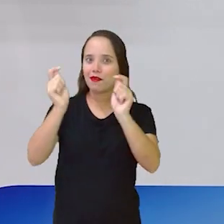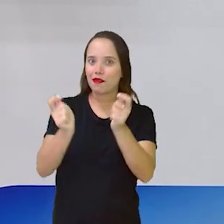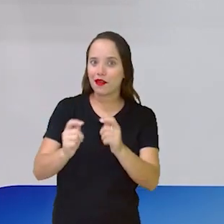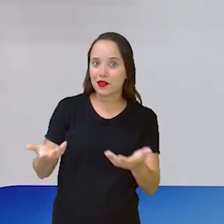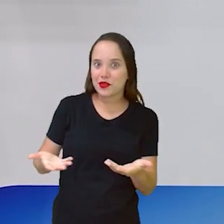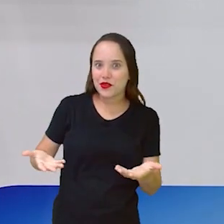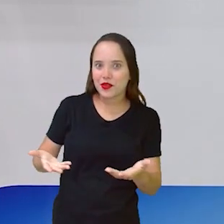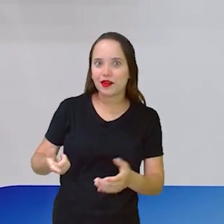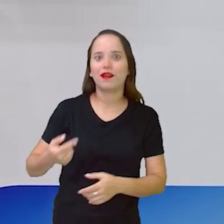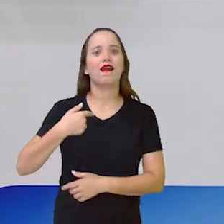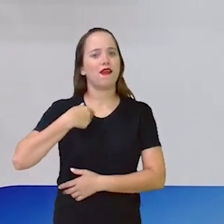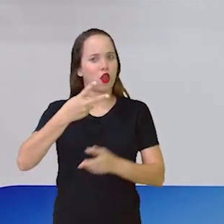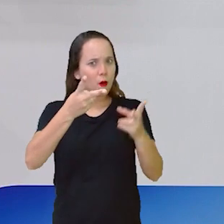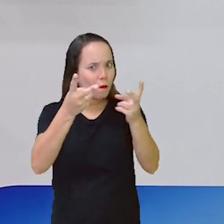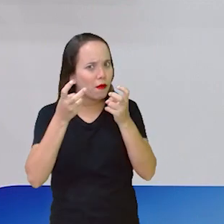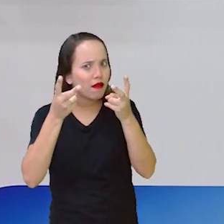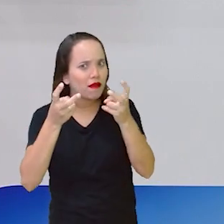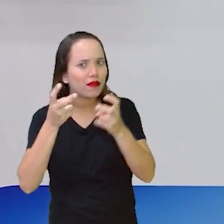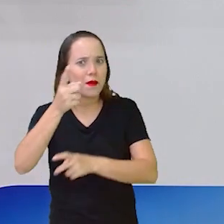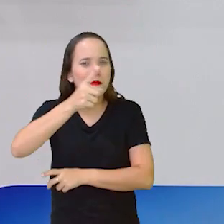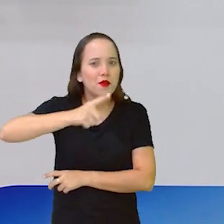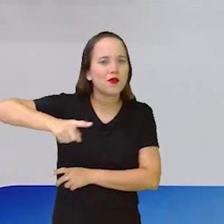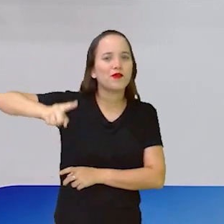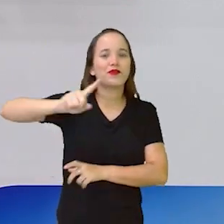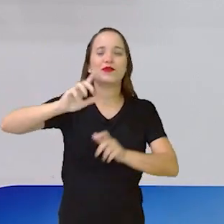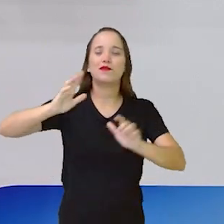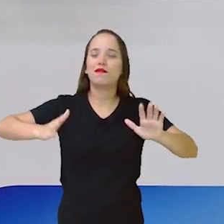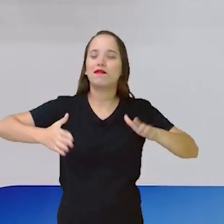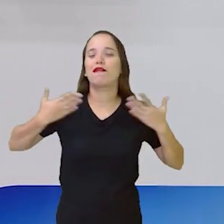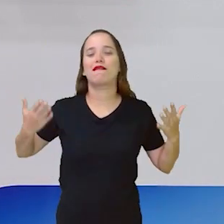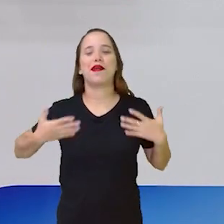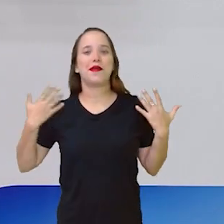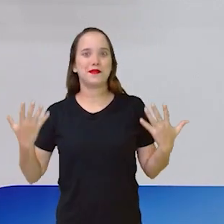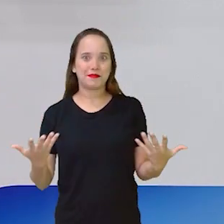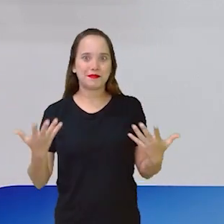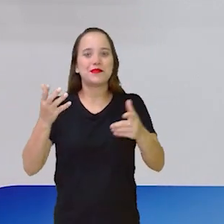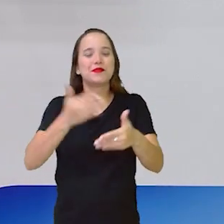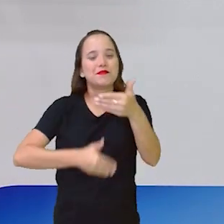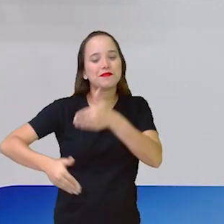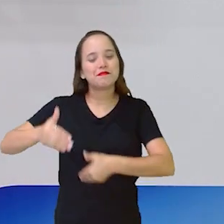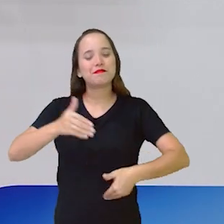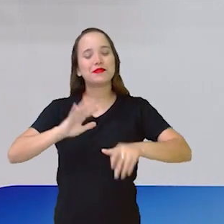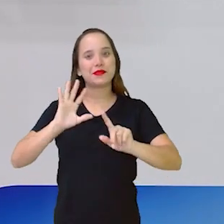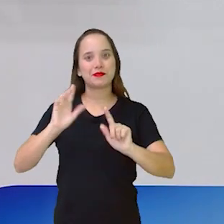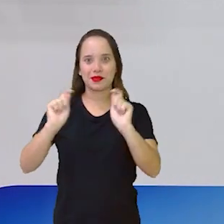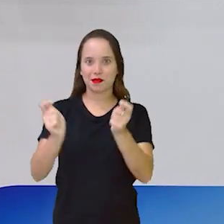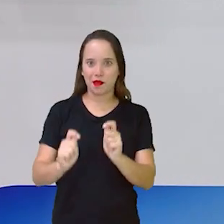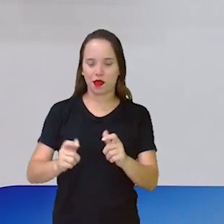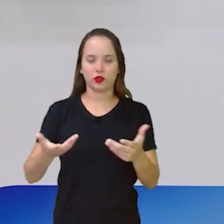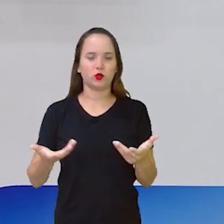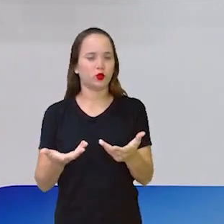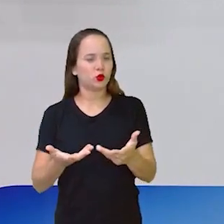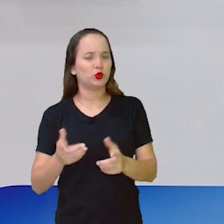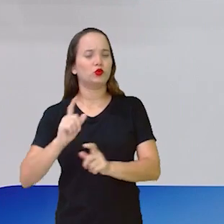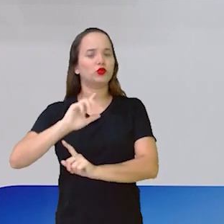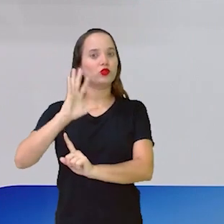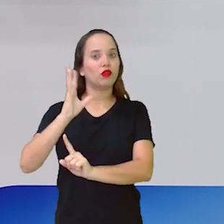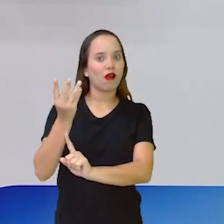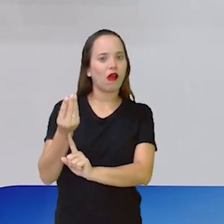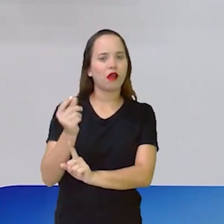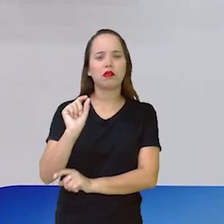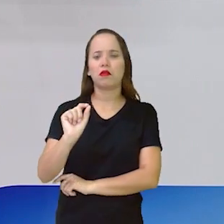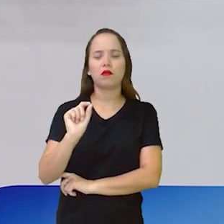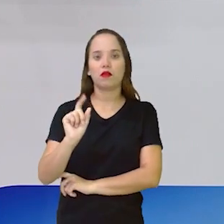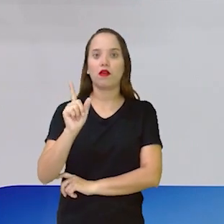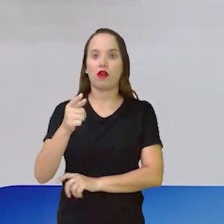Ah, daqui eu ouvi. Todo mundo muito animado para fazer a nossa arte. Na nossa arte de hoje, nós vamos fazer